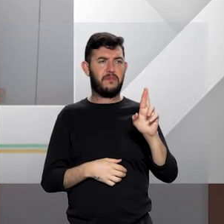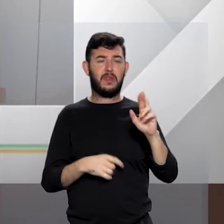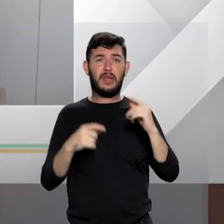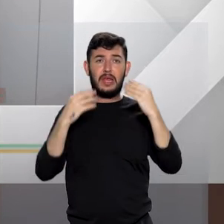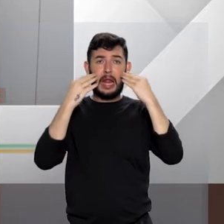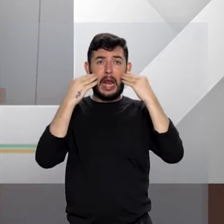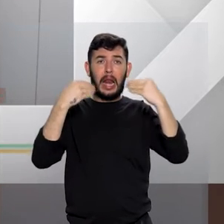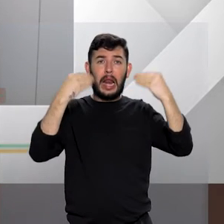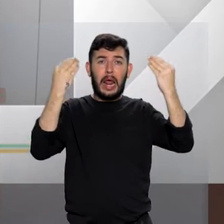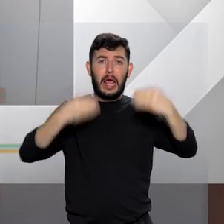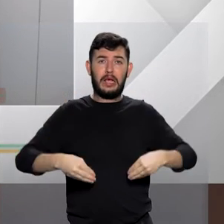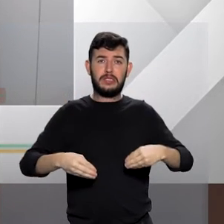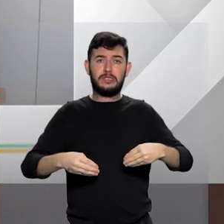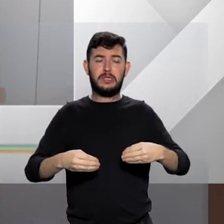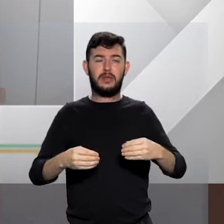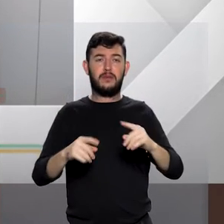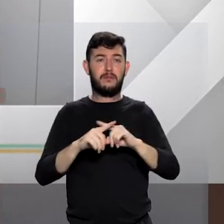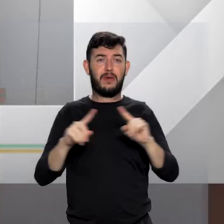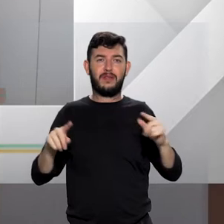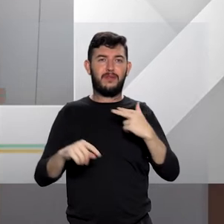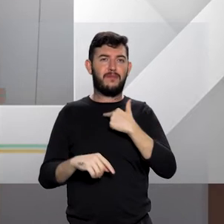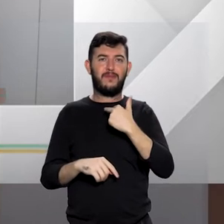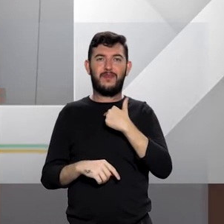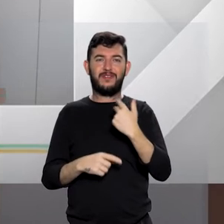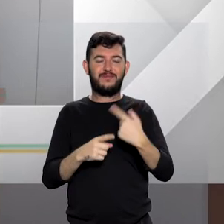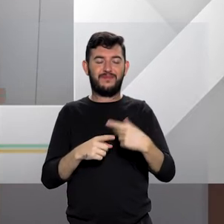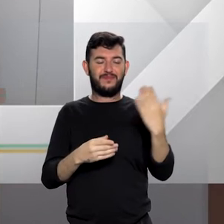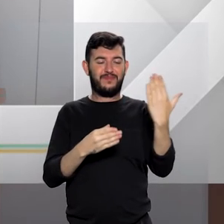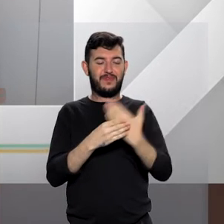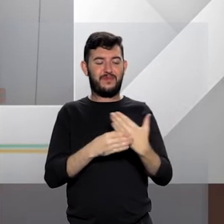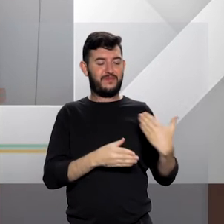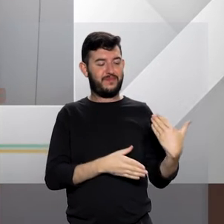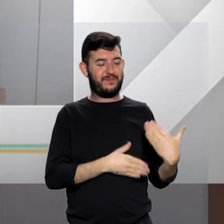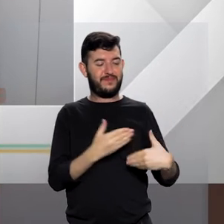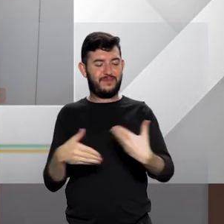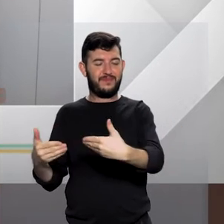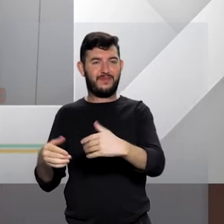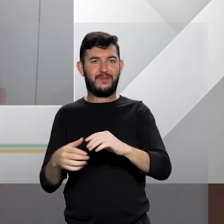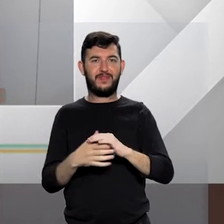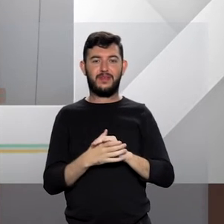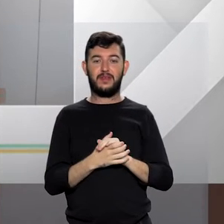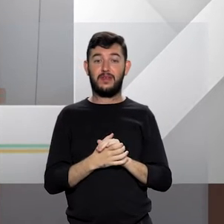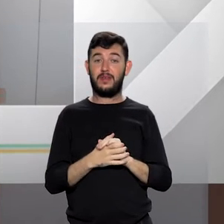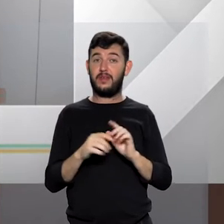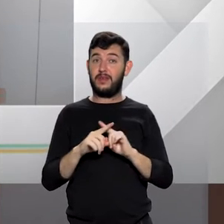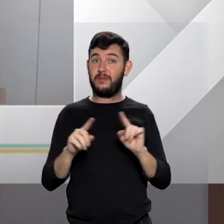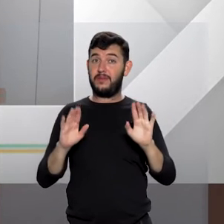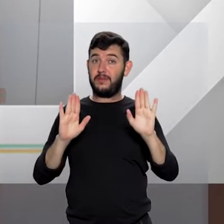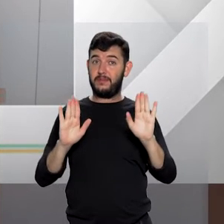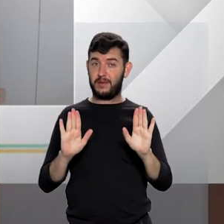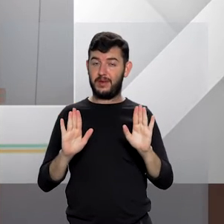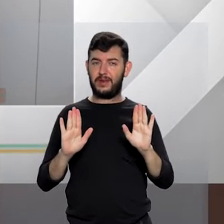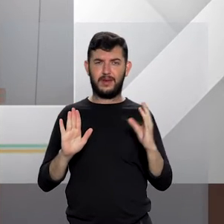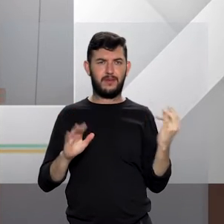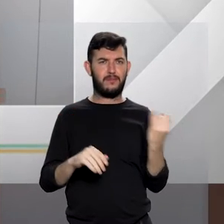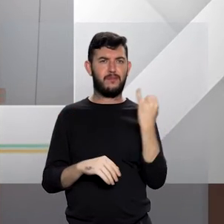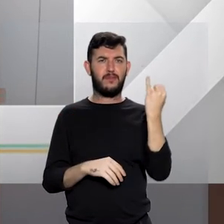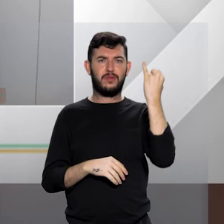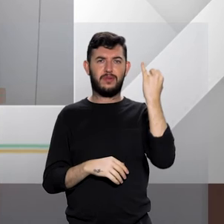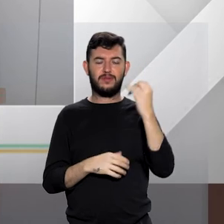pode, enfim, a ação prossegue. A Lei Maria faz uma dificuldade. Esse é ponto importante.